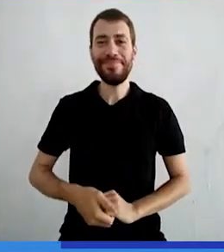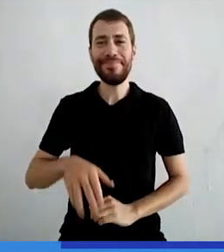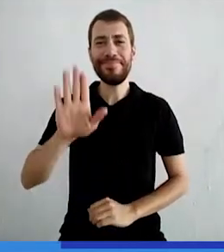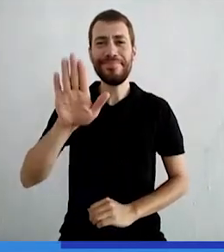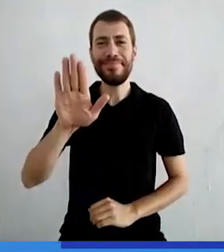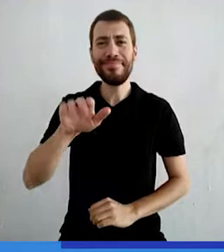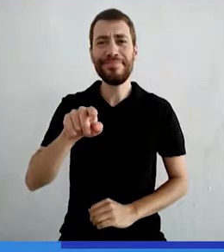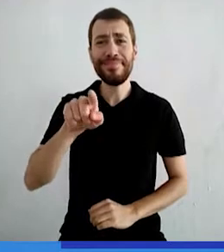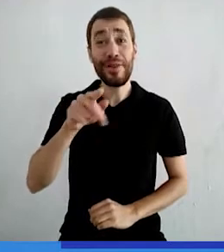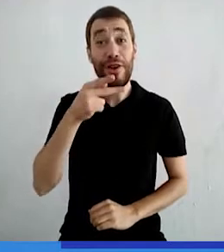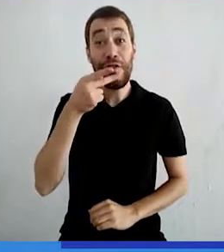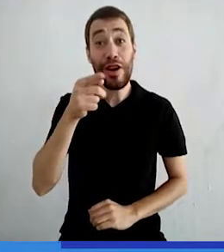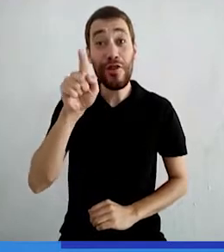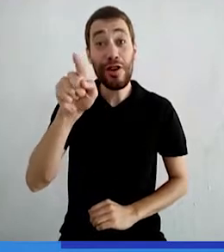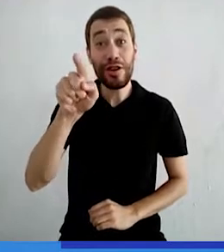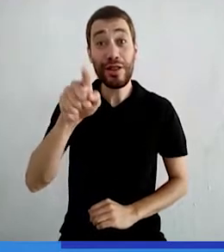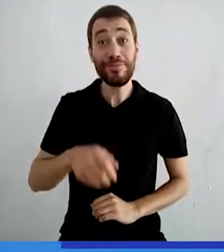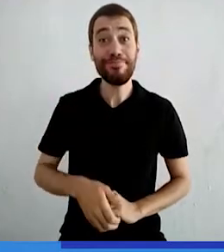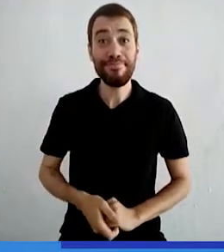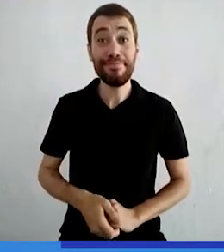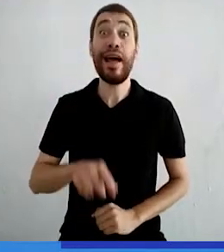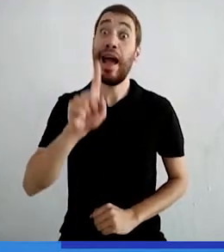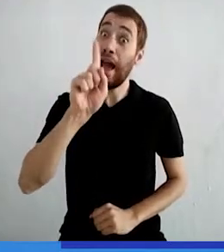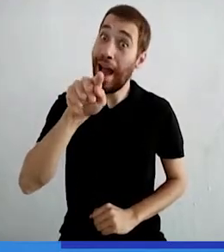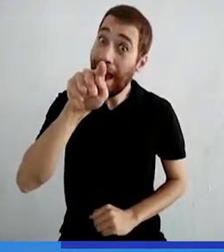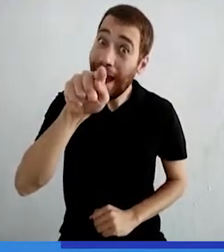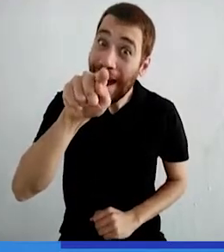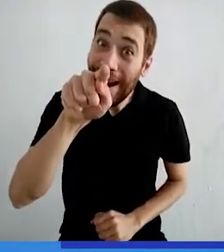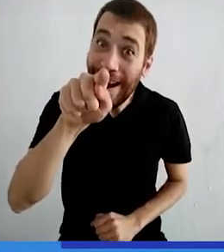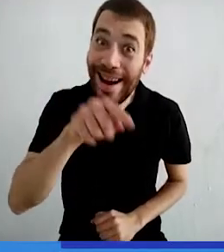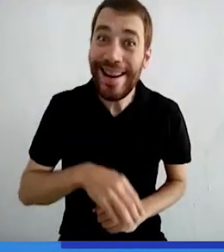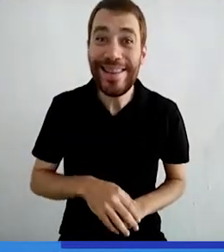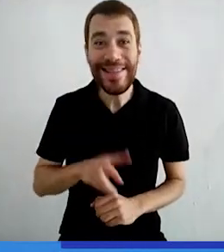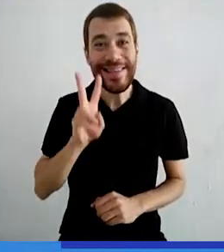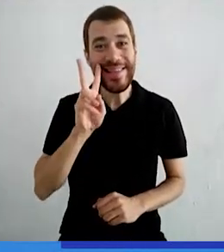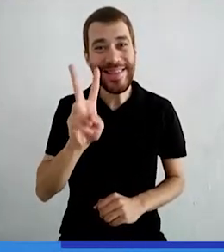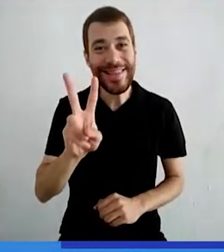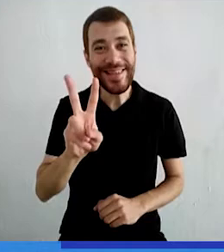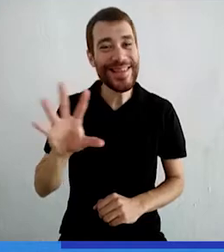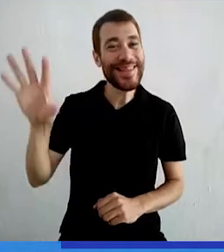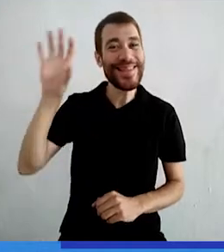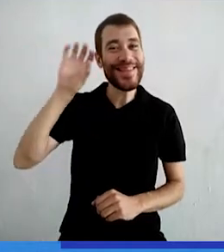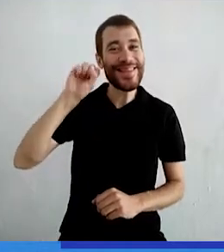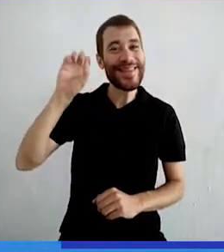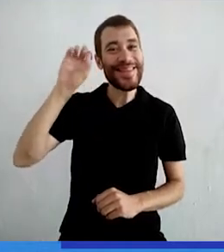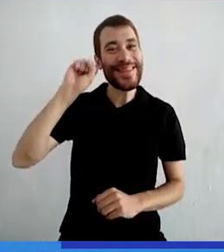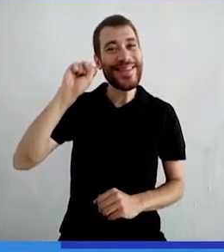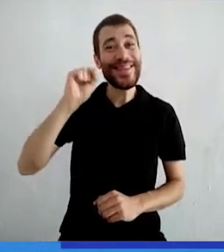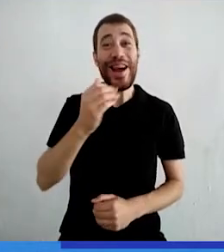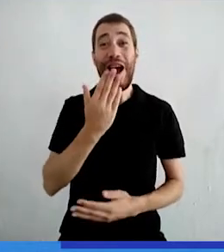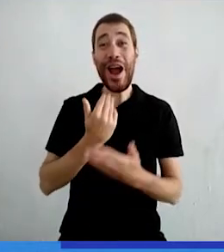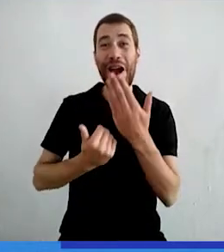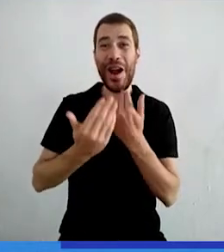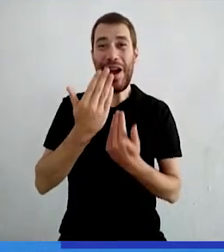Ei, eu tô falando com você Você mesmo que está vendo, ouvindo,